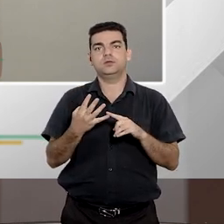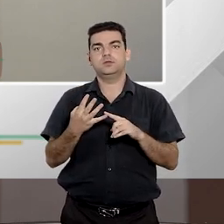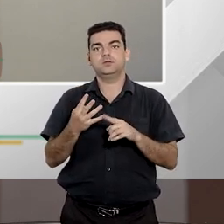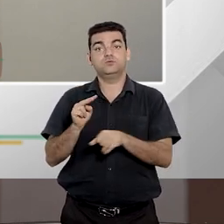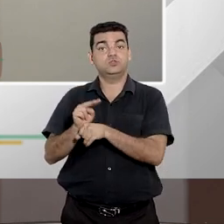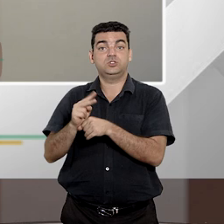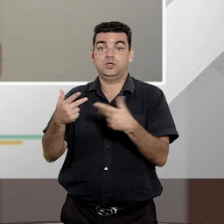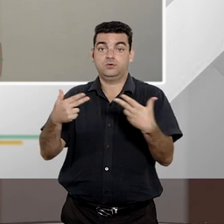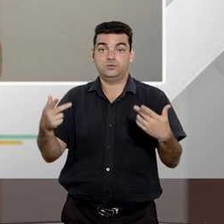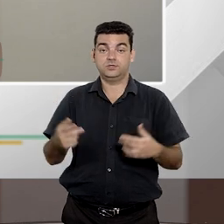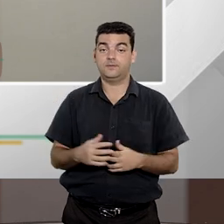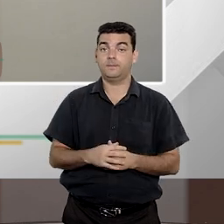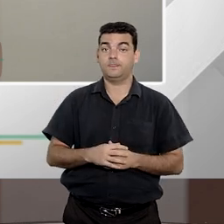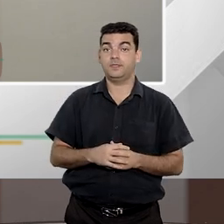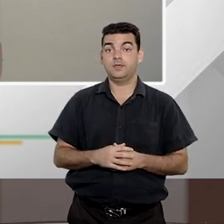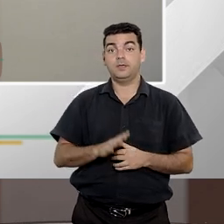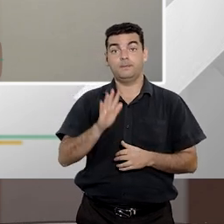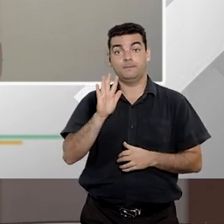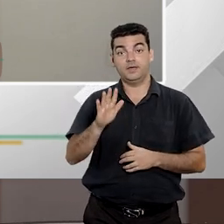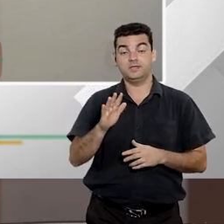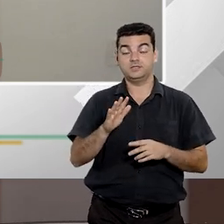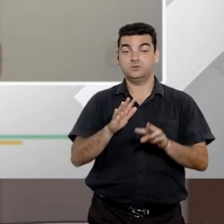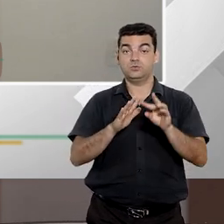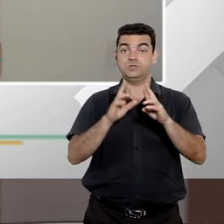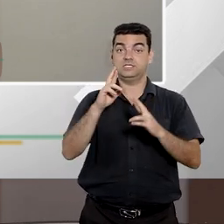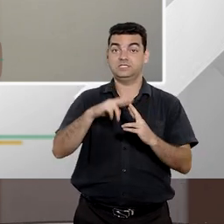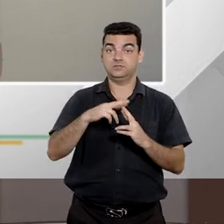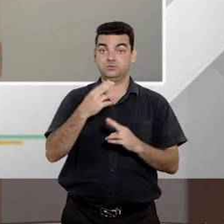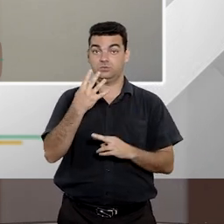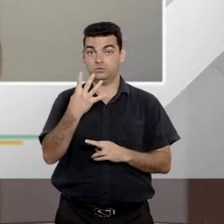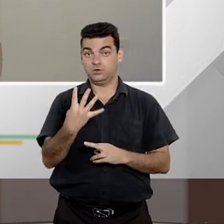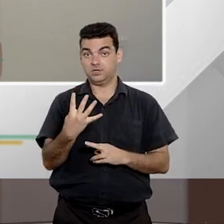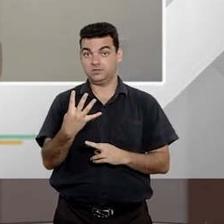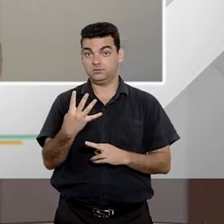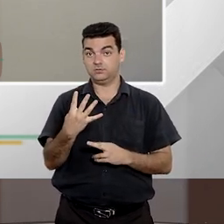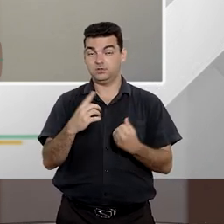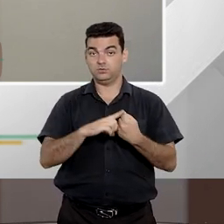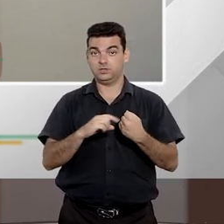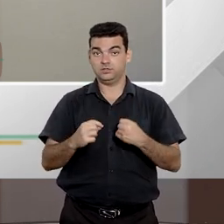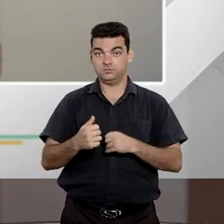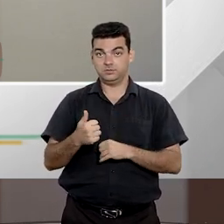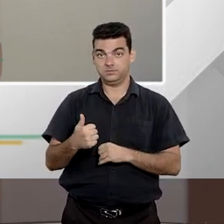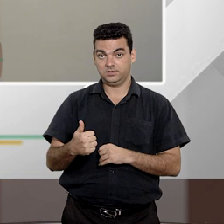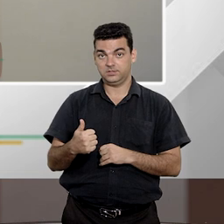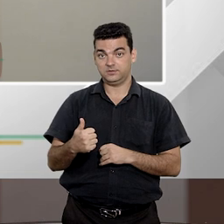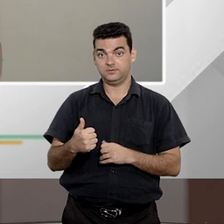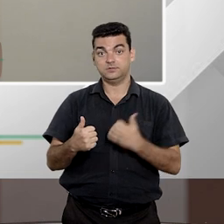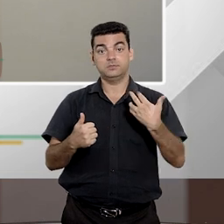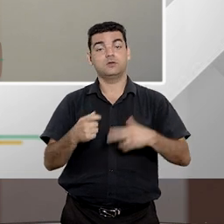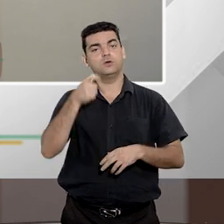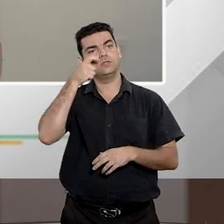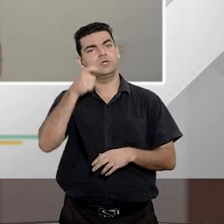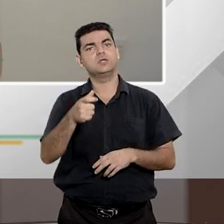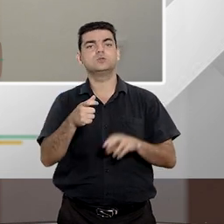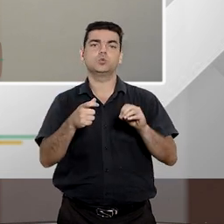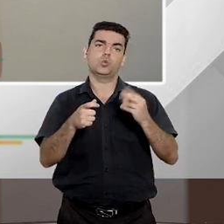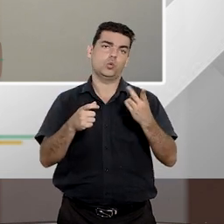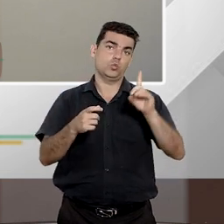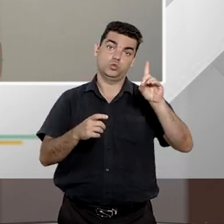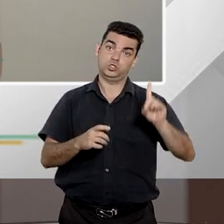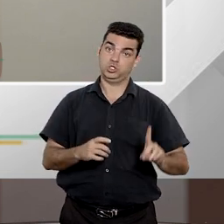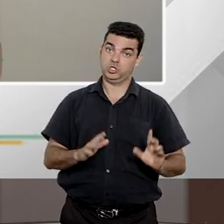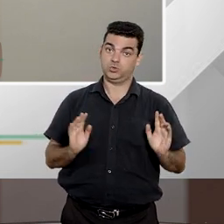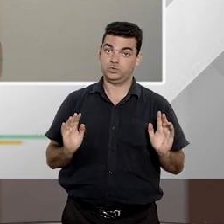ressaltar que, pela própria redação do inciso 4º, desse artigo 1º, esses interesses e direitos